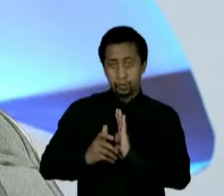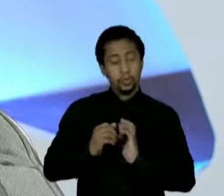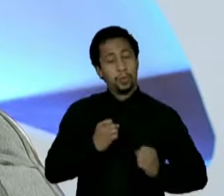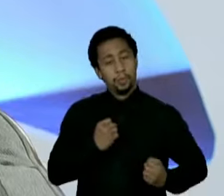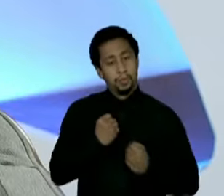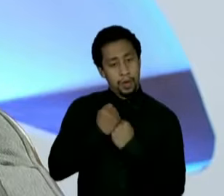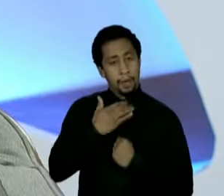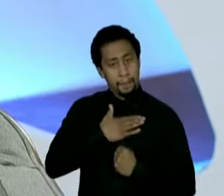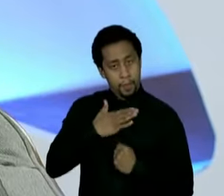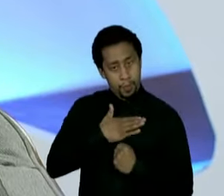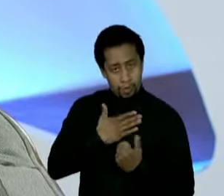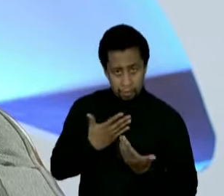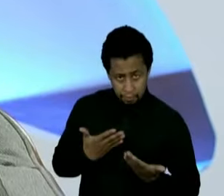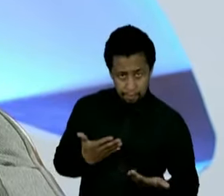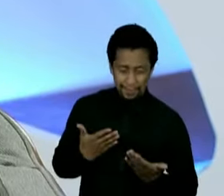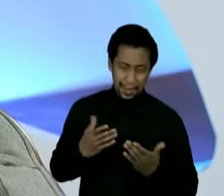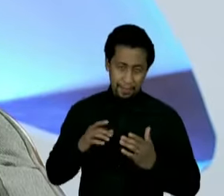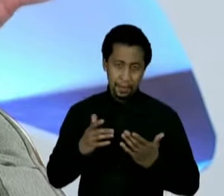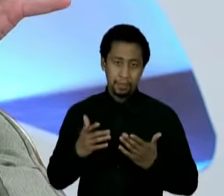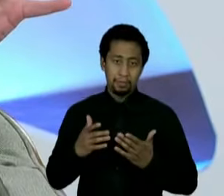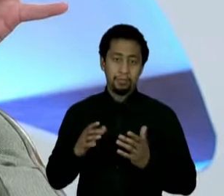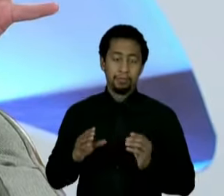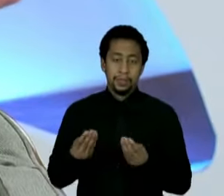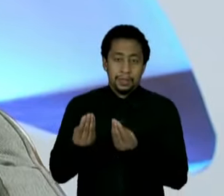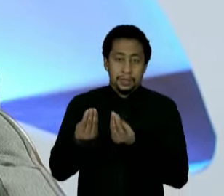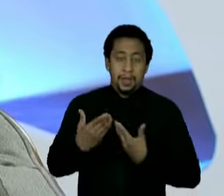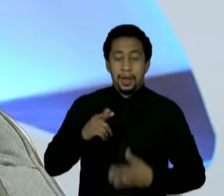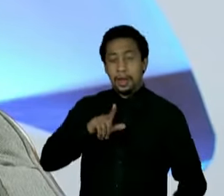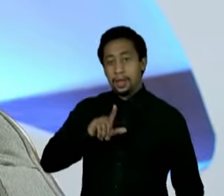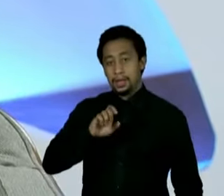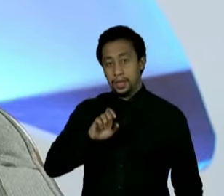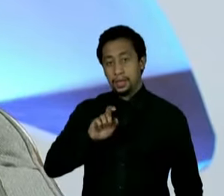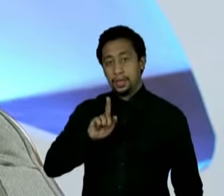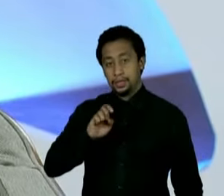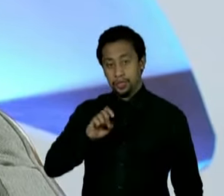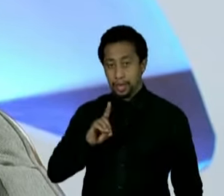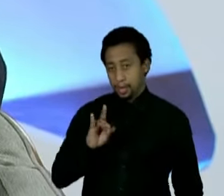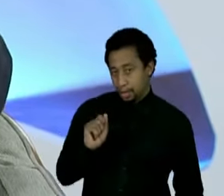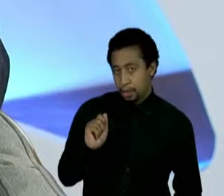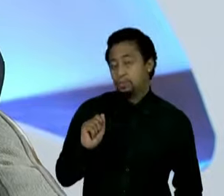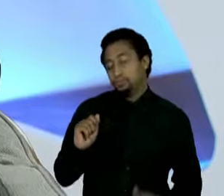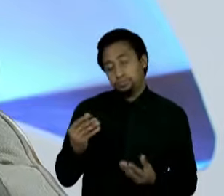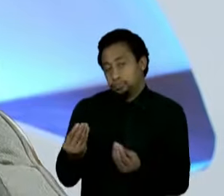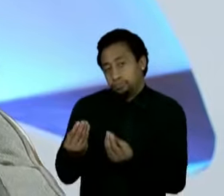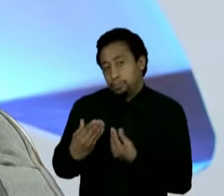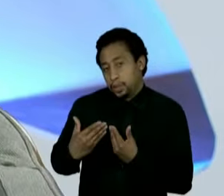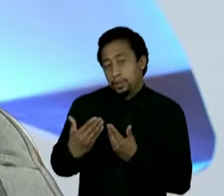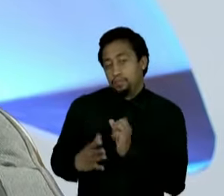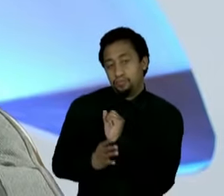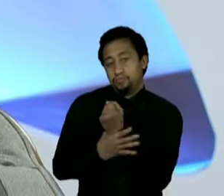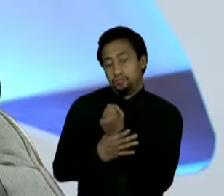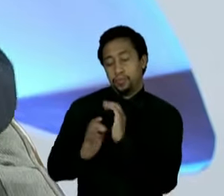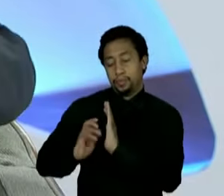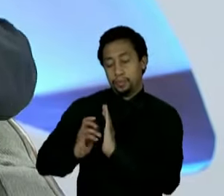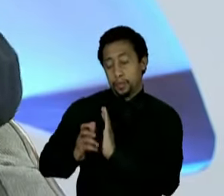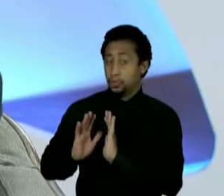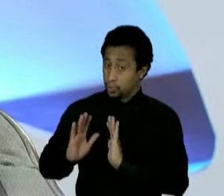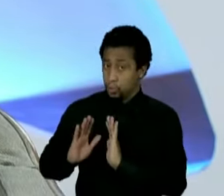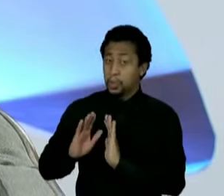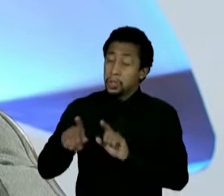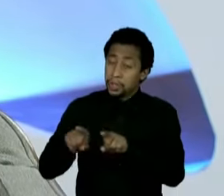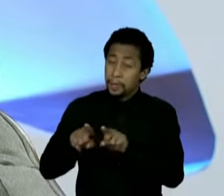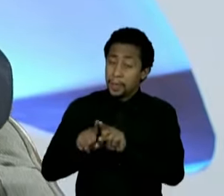um fato que eu acho que é desconcertante para todos eles. Eu me sinto um pouco diferente dos outros candidatos, porque